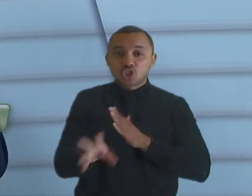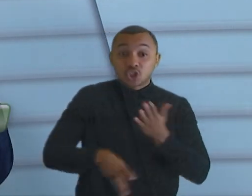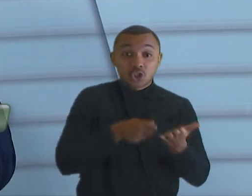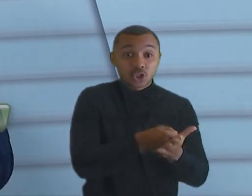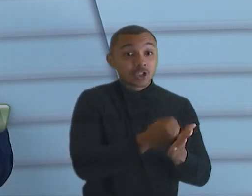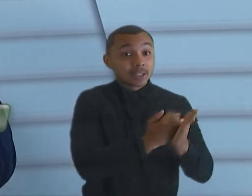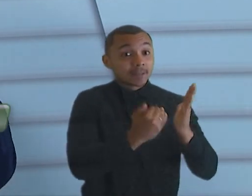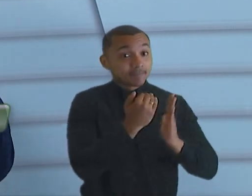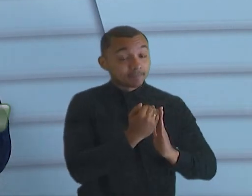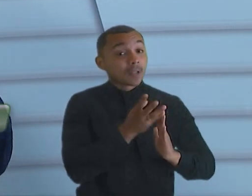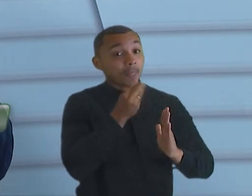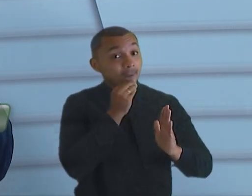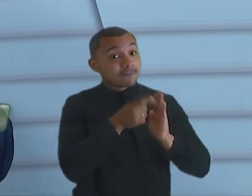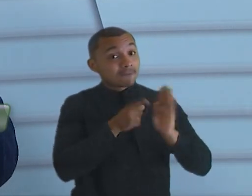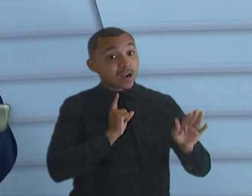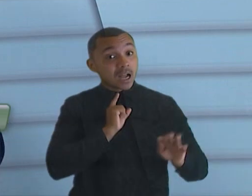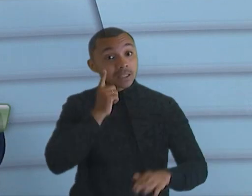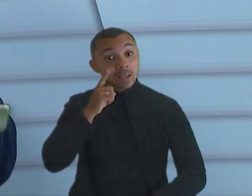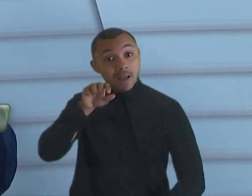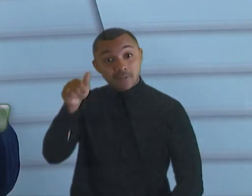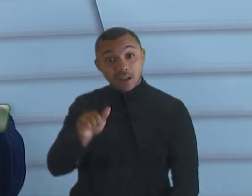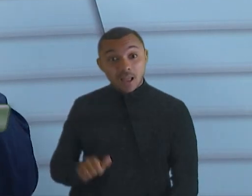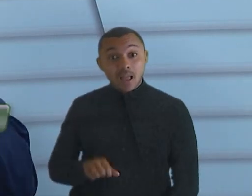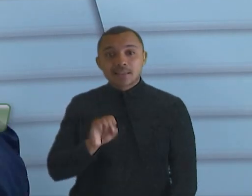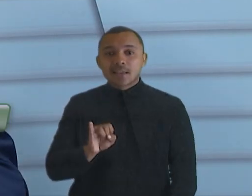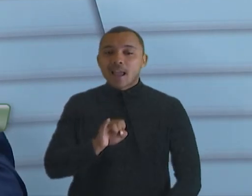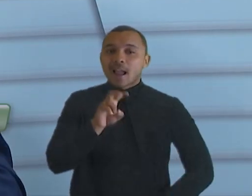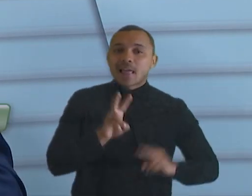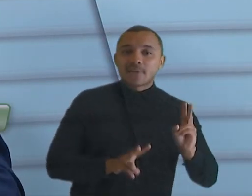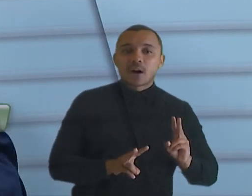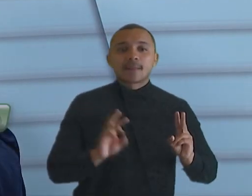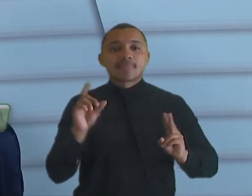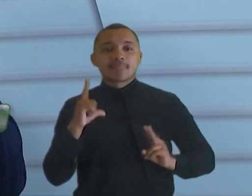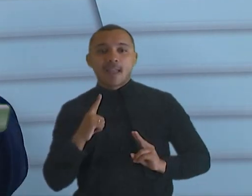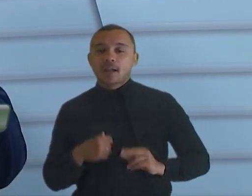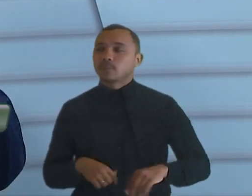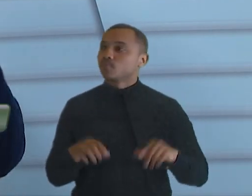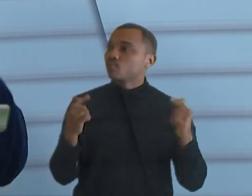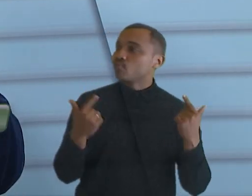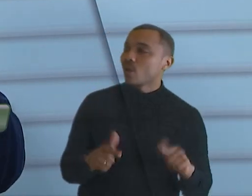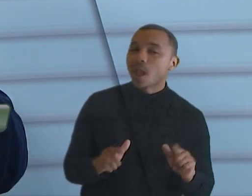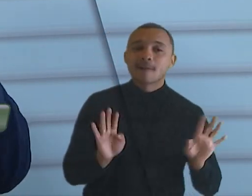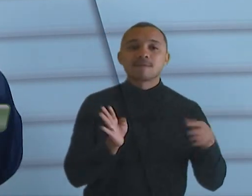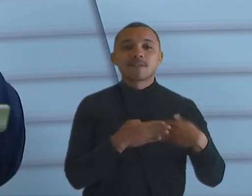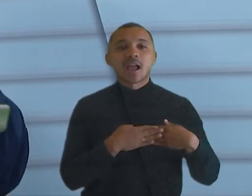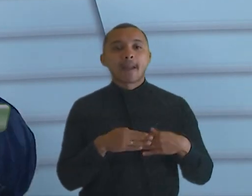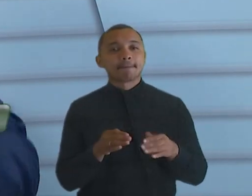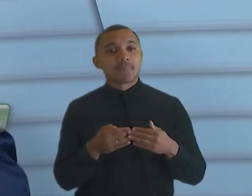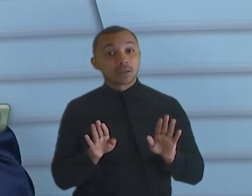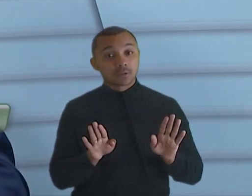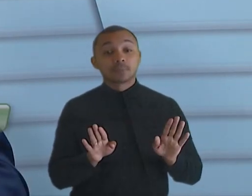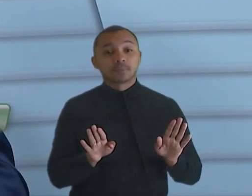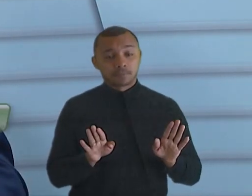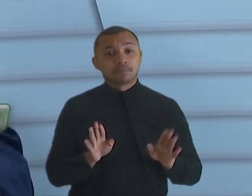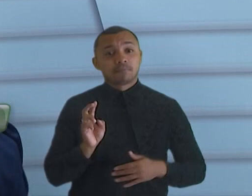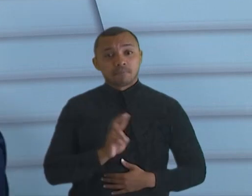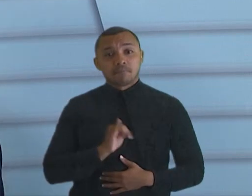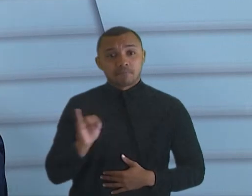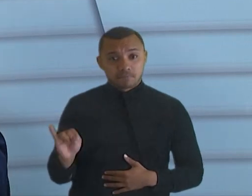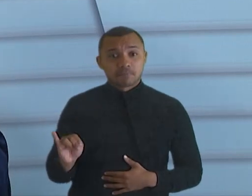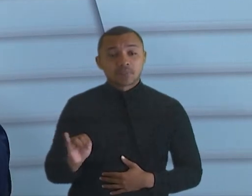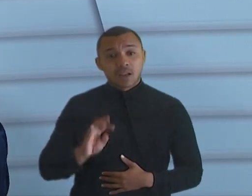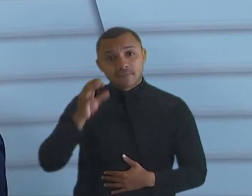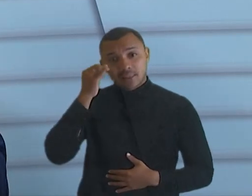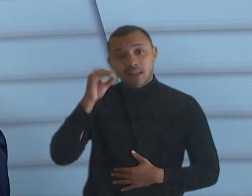tem ou não tem carnaval, eu entendo que não é papel do tribunal apontar isso. Agora, com rigor, nós vamos verificar os